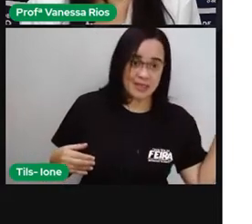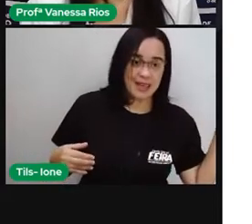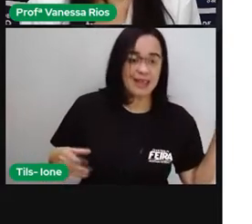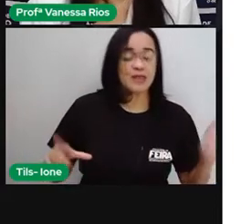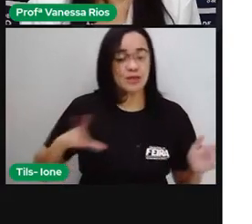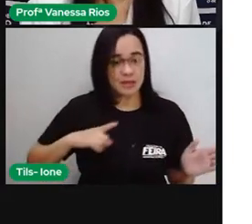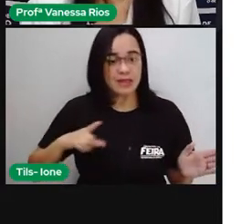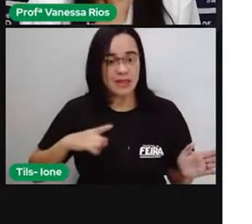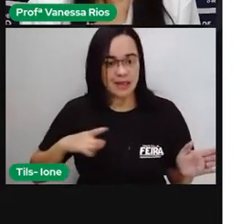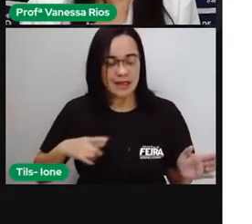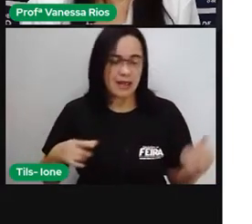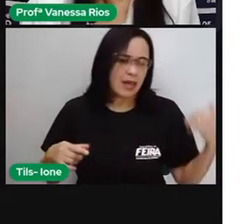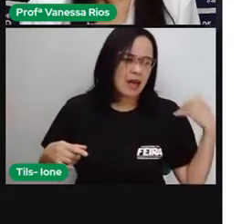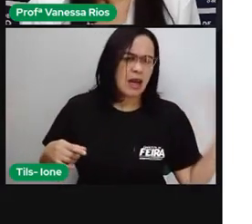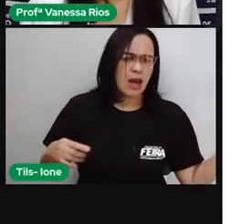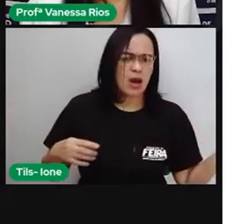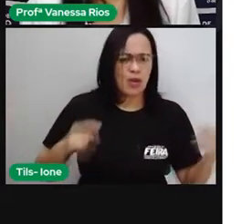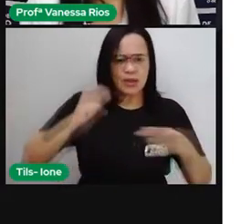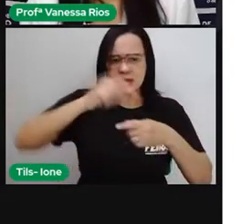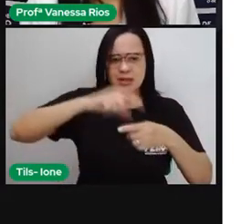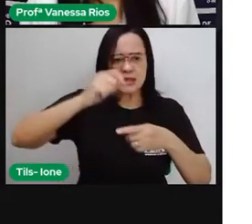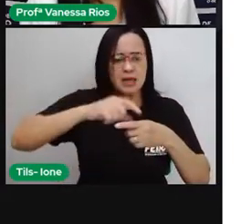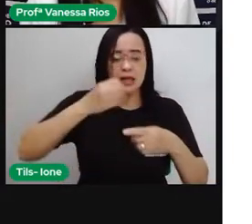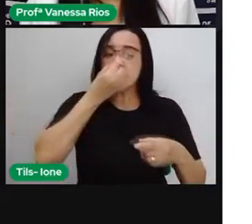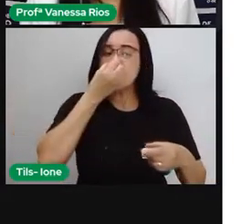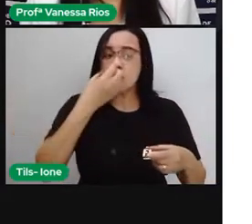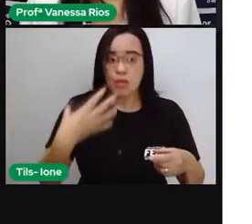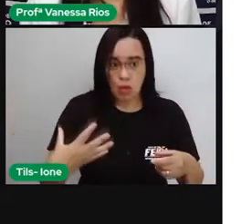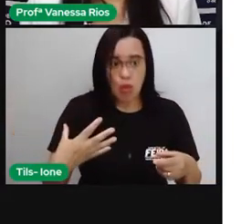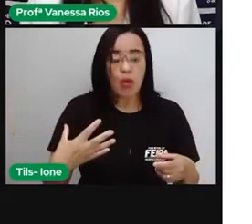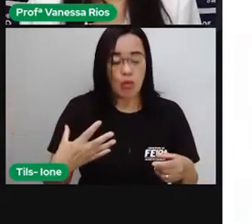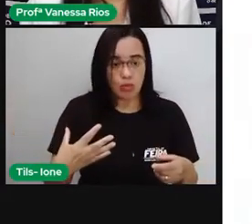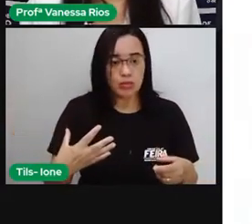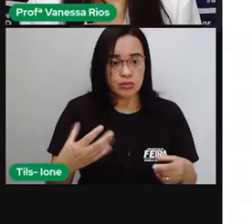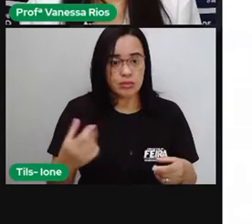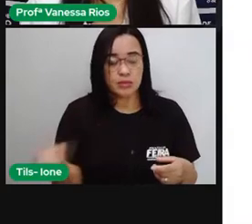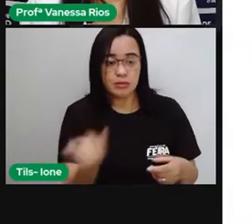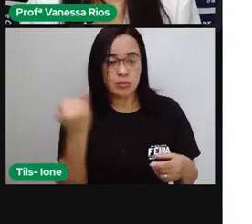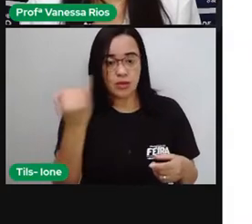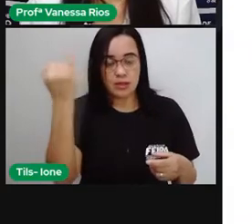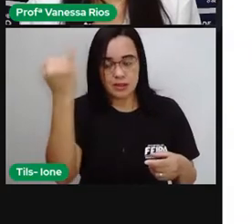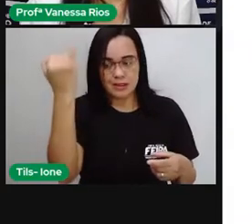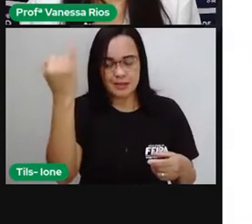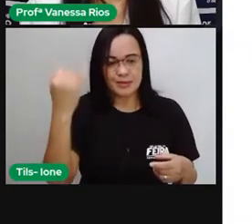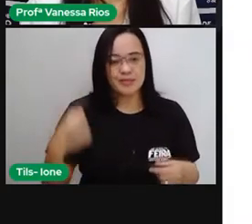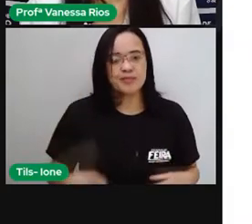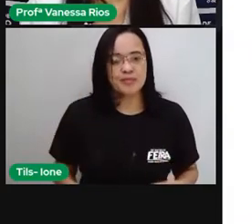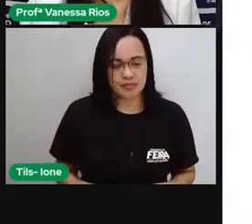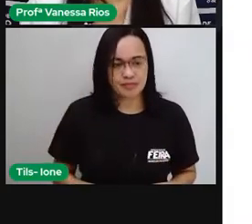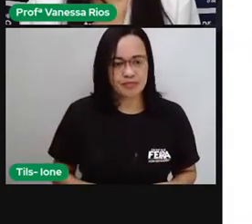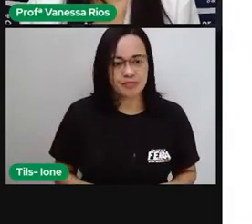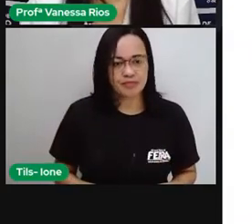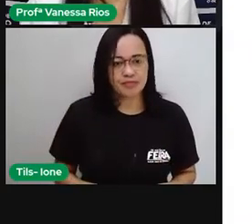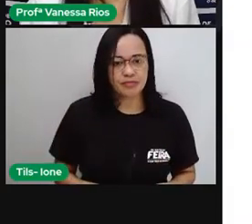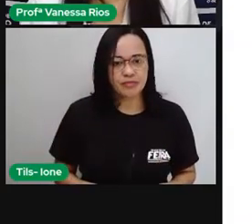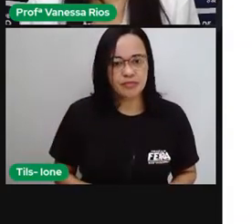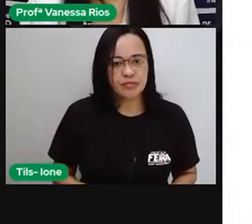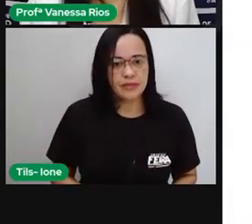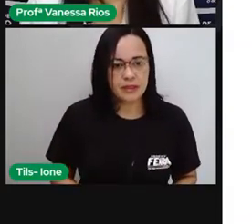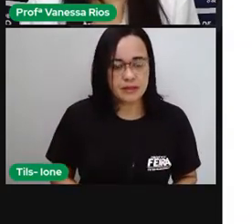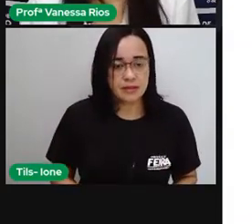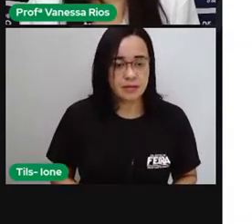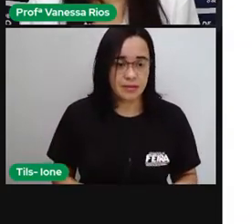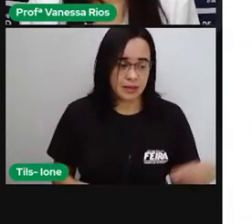rico em oxigênio, enquanto do lado direito, observa-se a presença apenas de sangue rico em